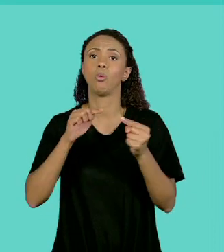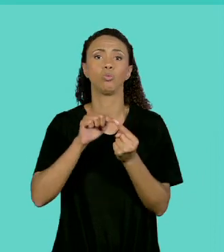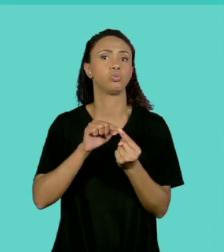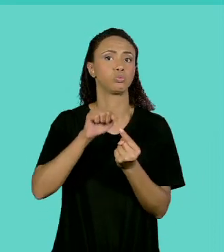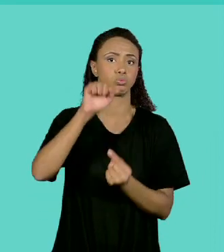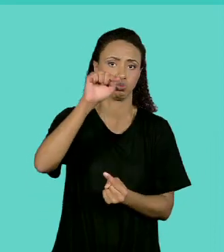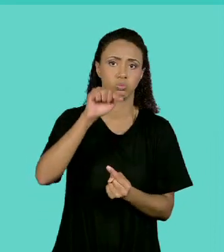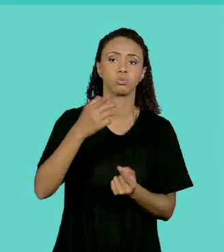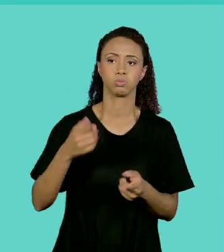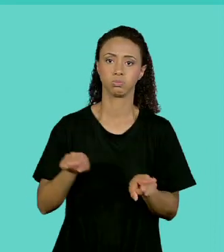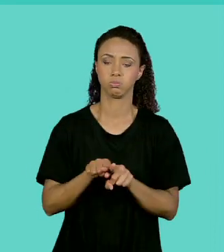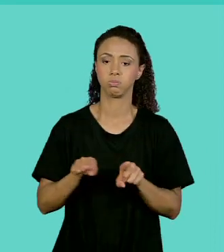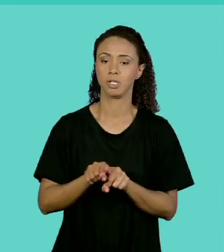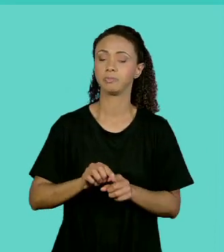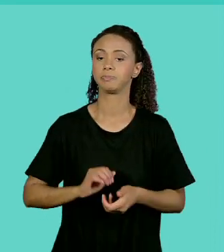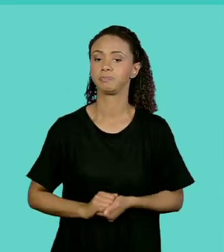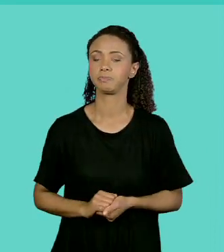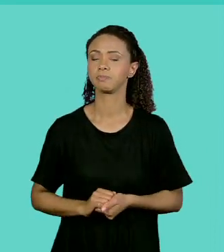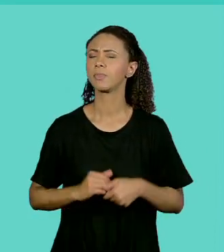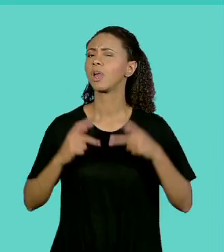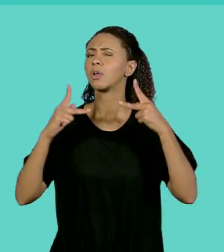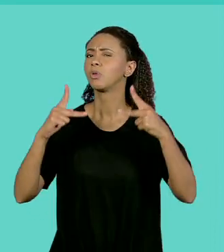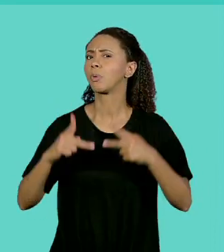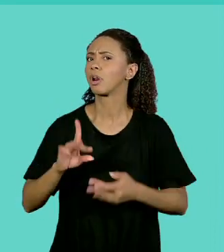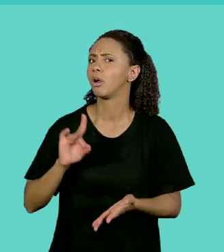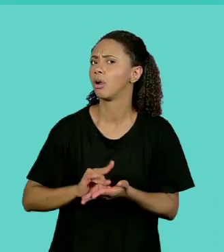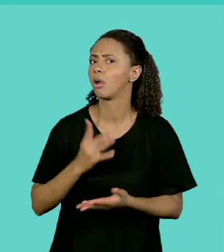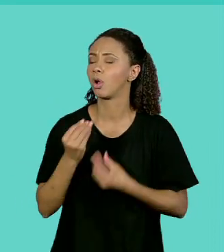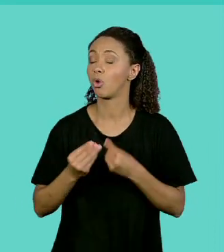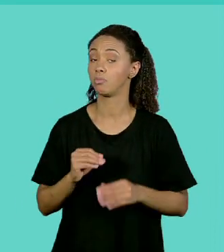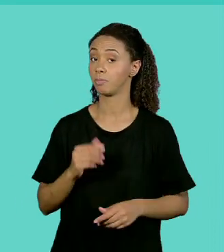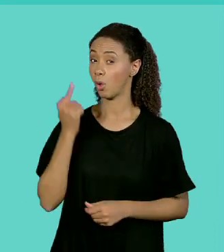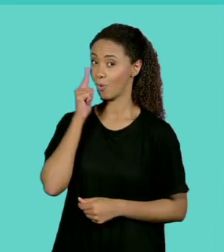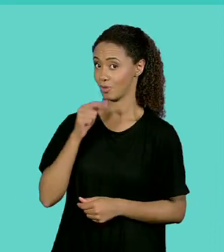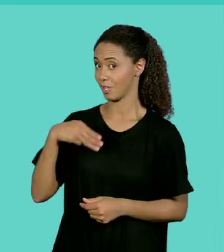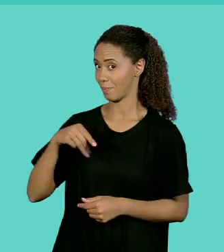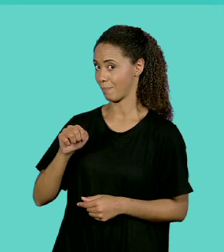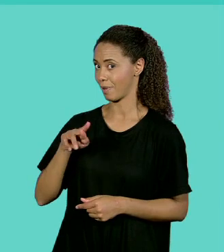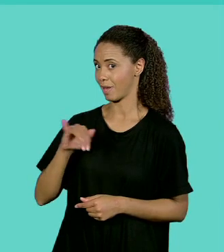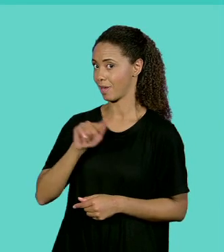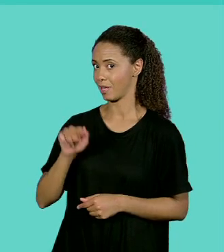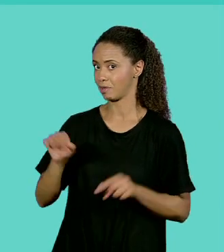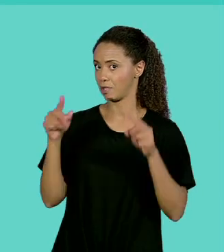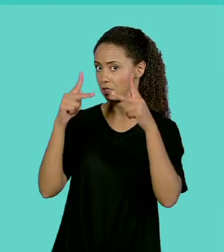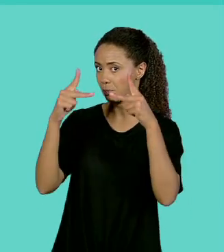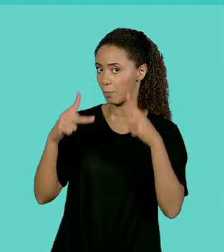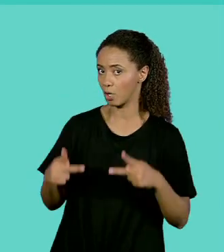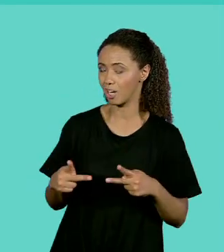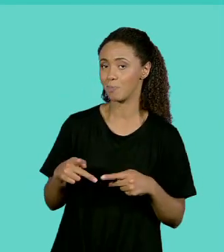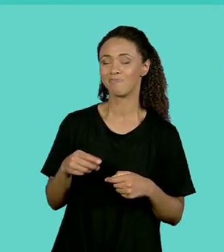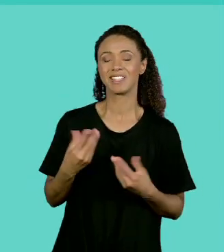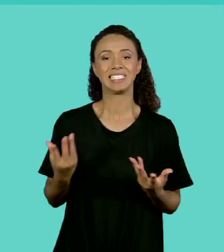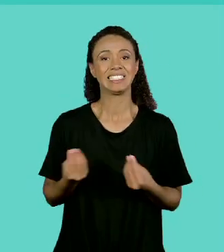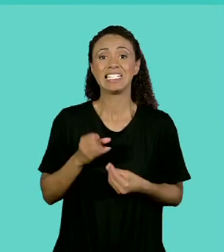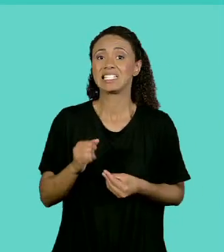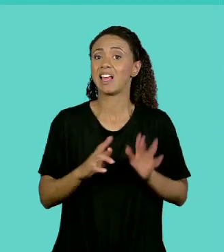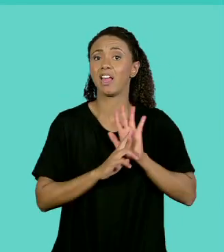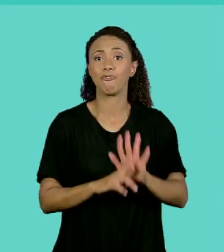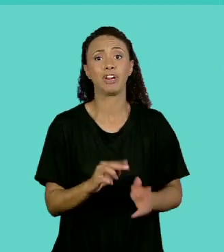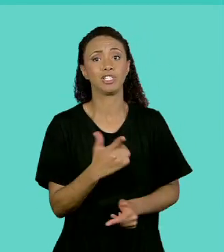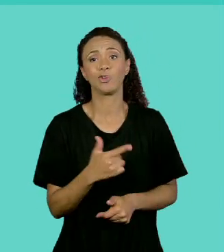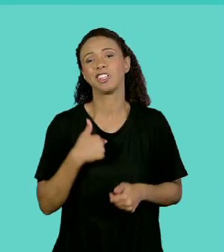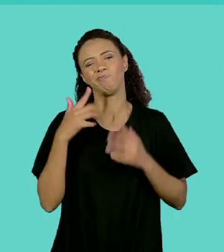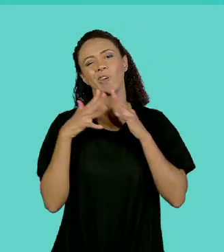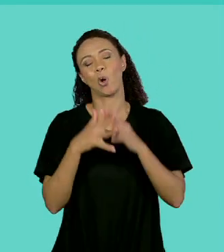agora num programa como seria. Para eu percorrer essa matriz num programa, ficaria um pouco complicado se eu não tivesse uma referência. Então nós